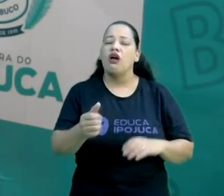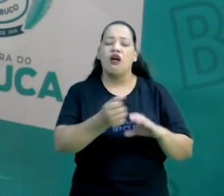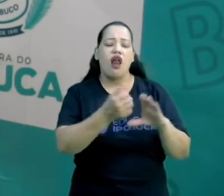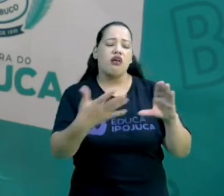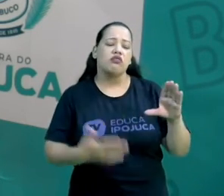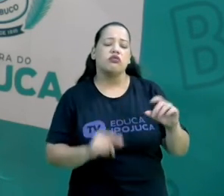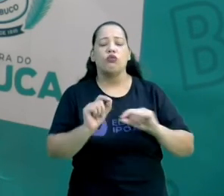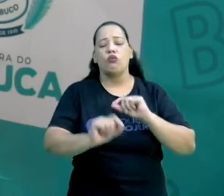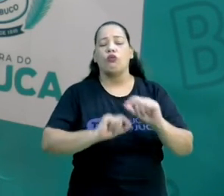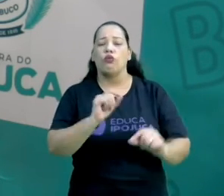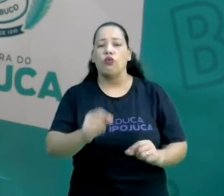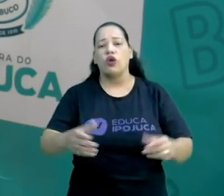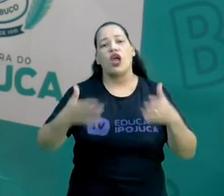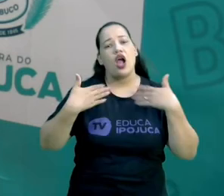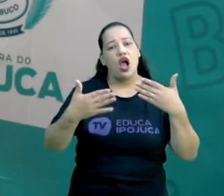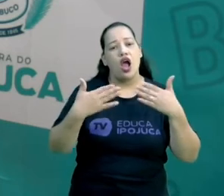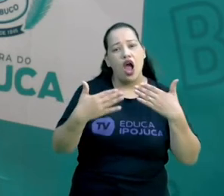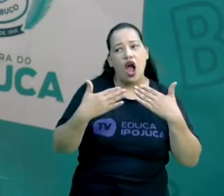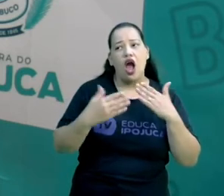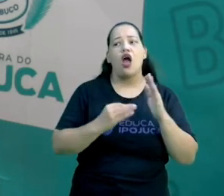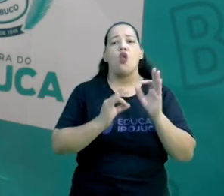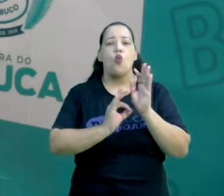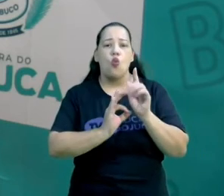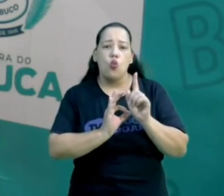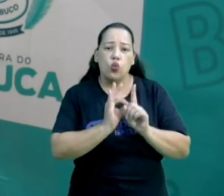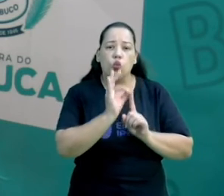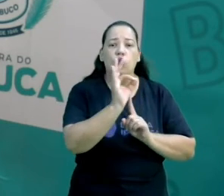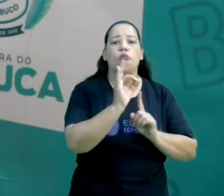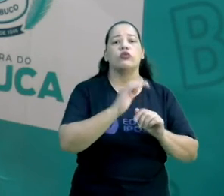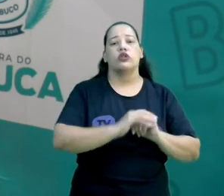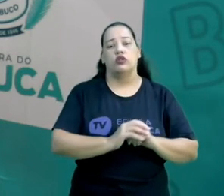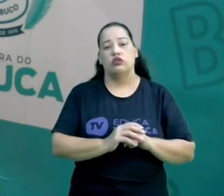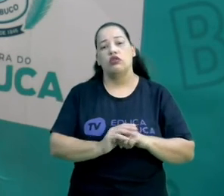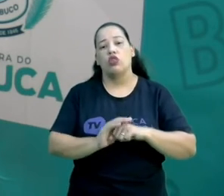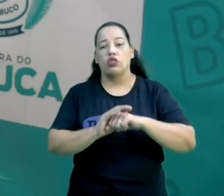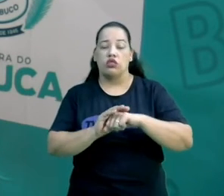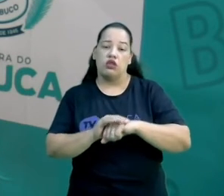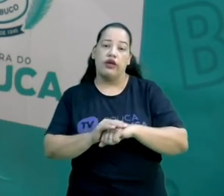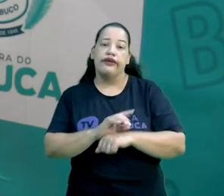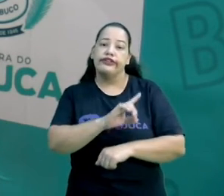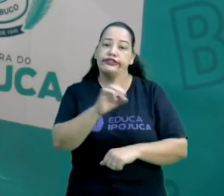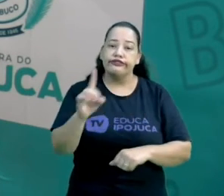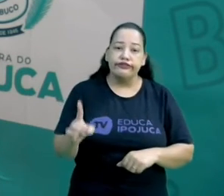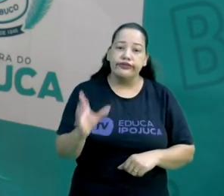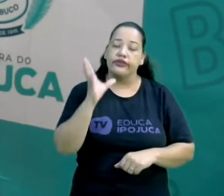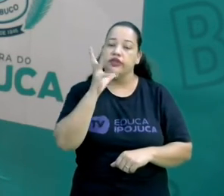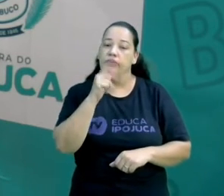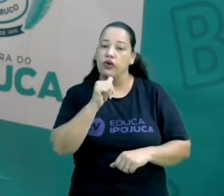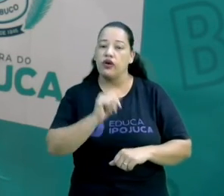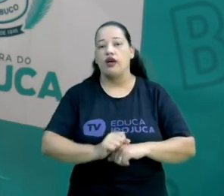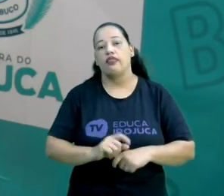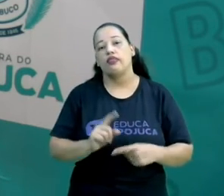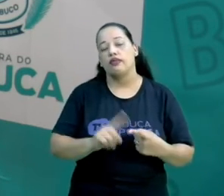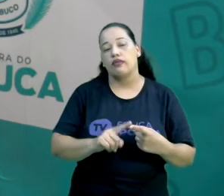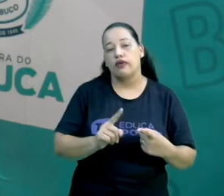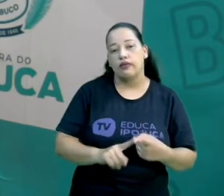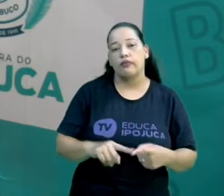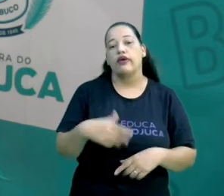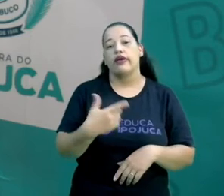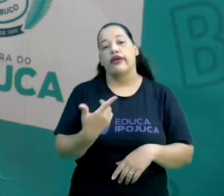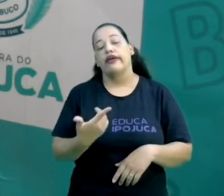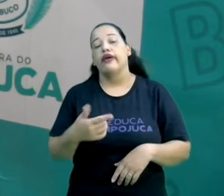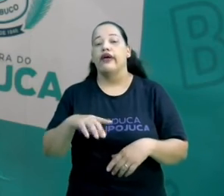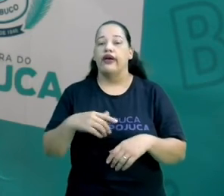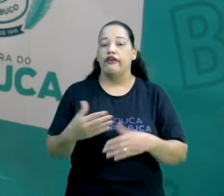altas temperaturas, dias mais longos que a noite. Inverno, depois do outono, antes da